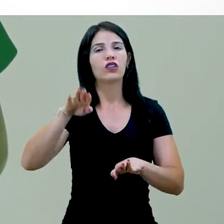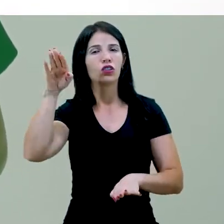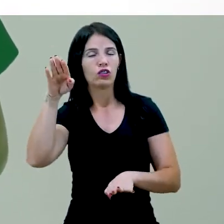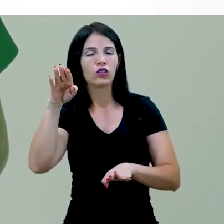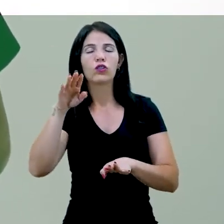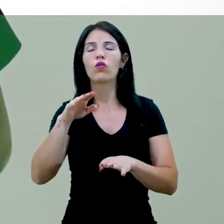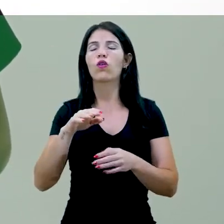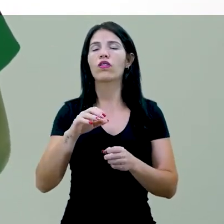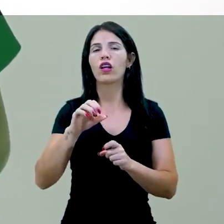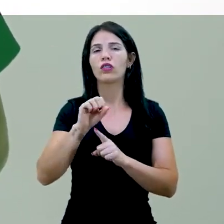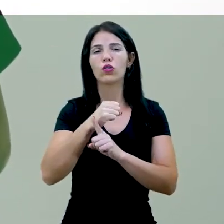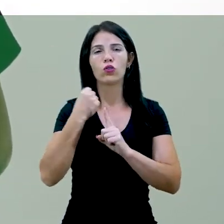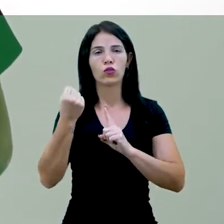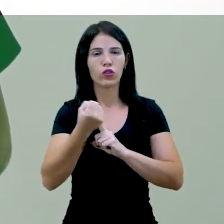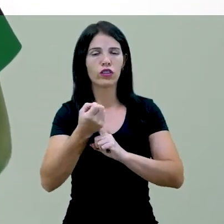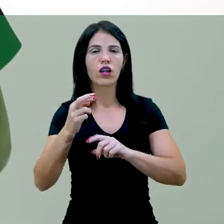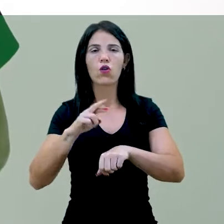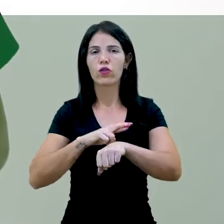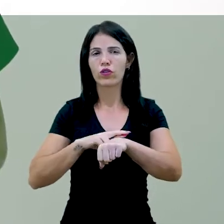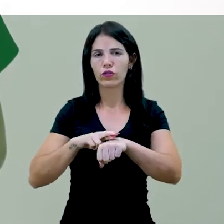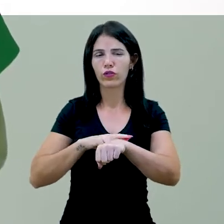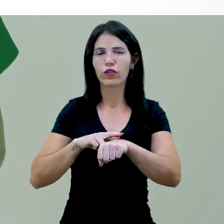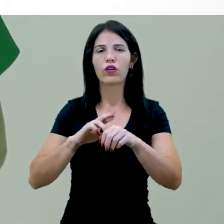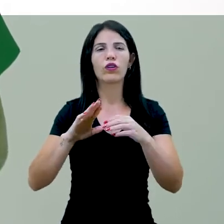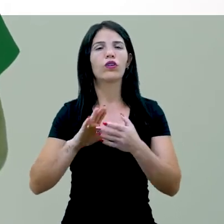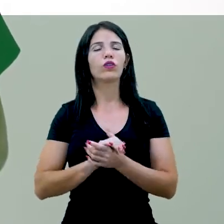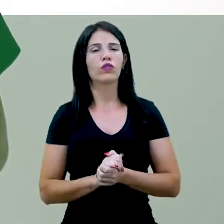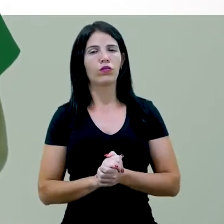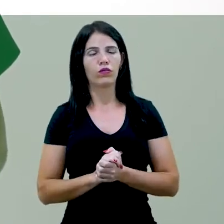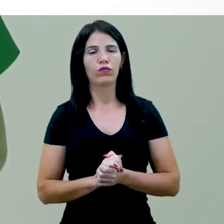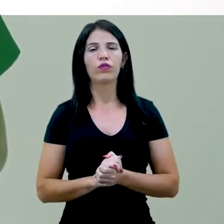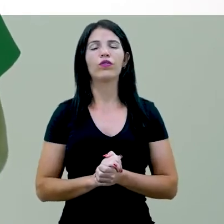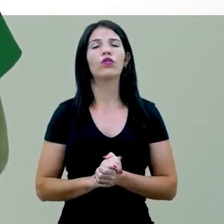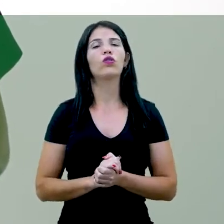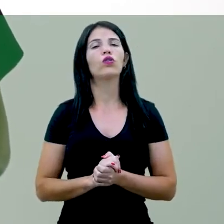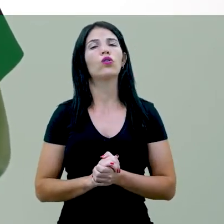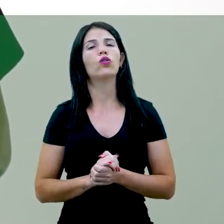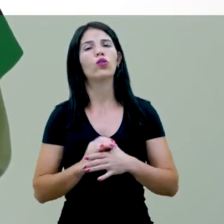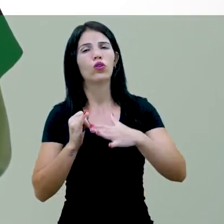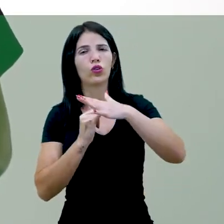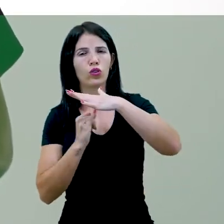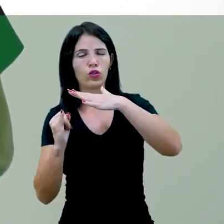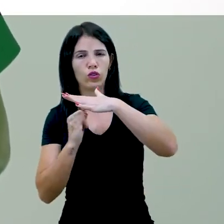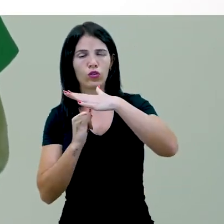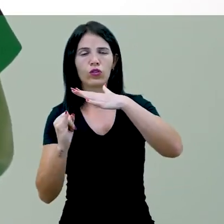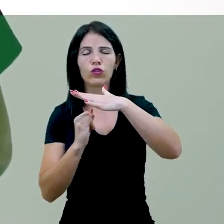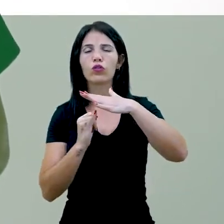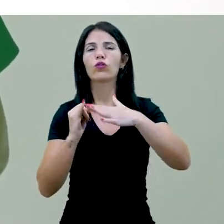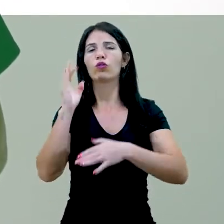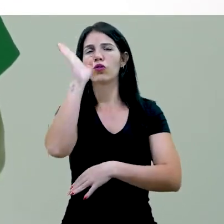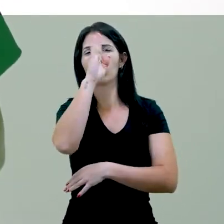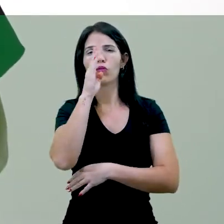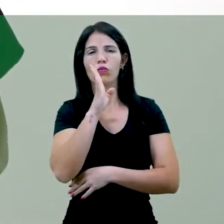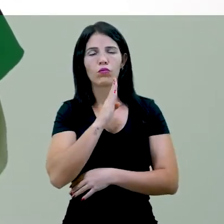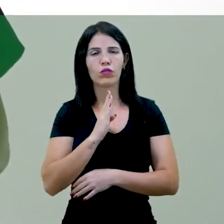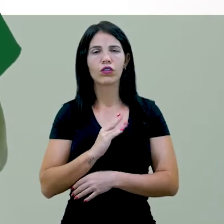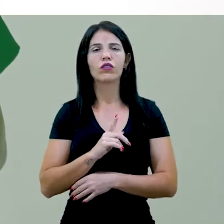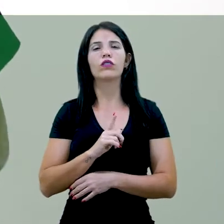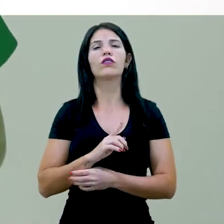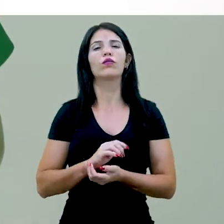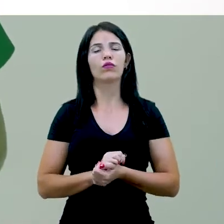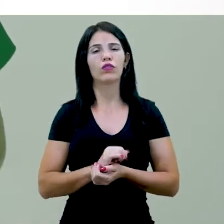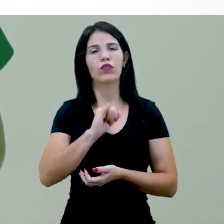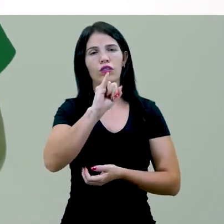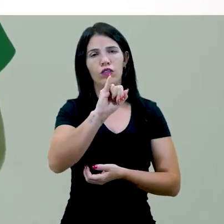bem-vindo. Em 2018, o Instituto Brasileiro de Geografia e Estatística, o IBGE, apurou que 55